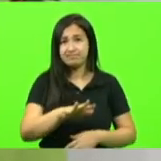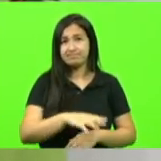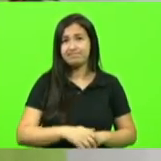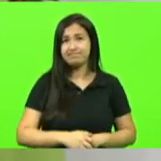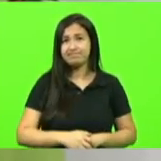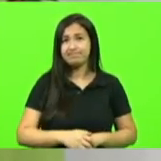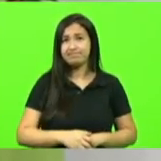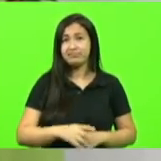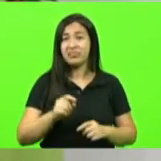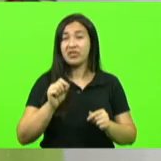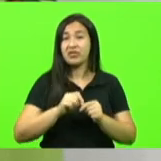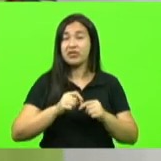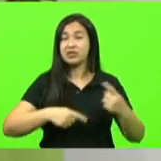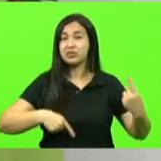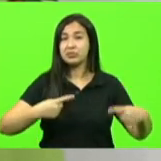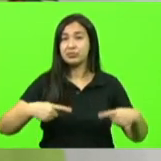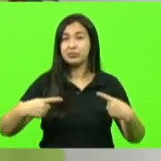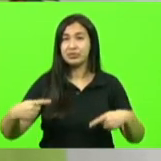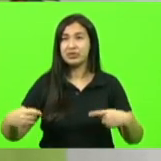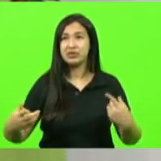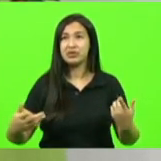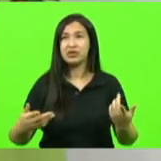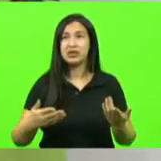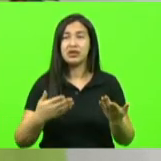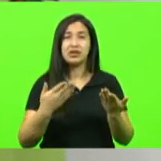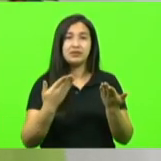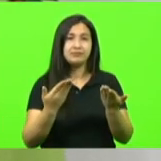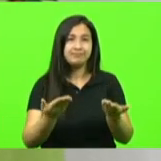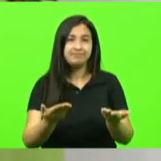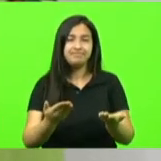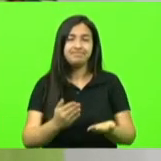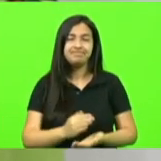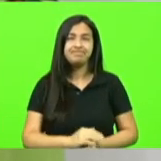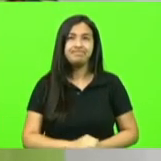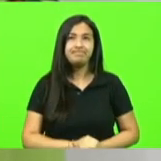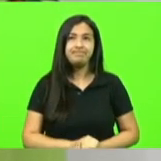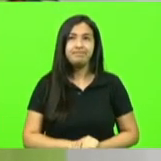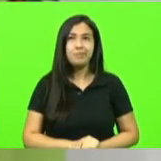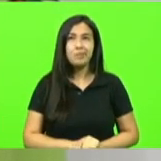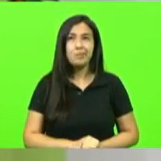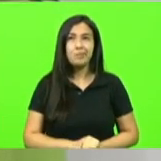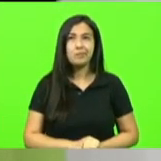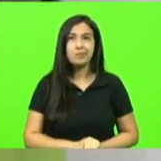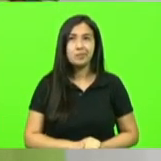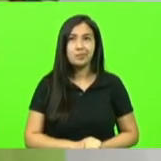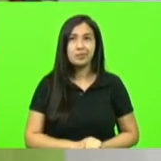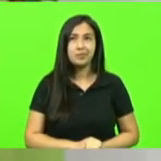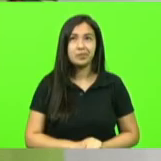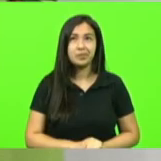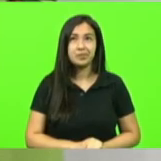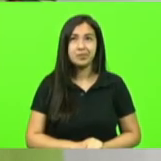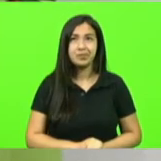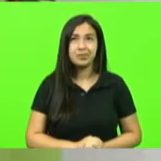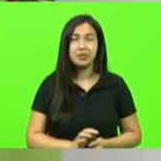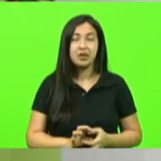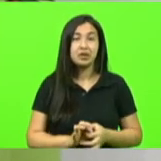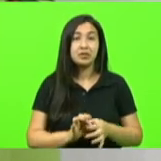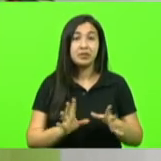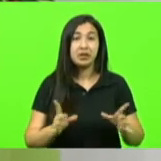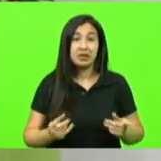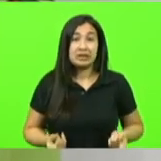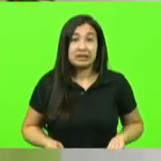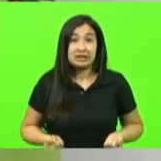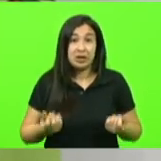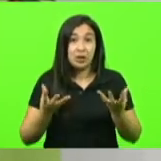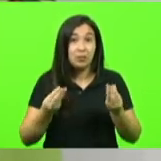fazendo politicagem barata para o seu candidato foi liberado uma fortuna mas as emendas